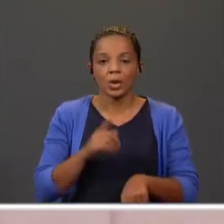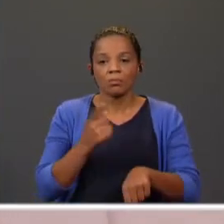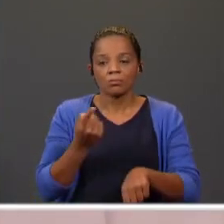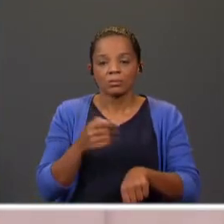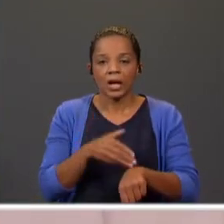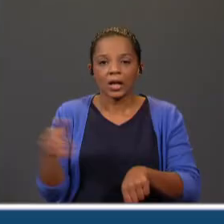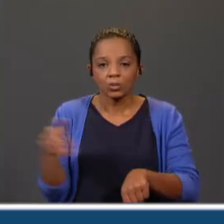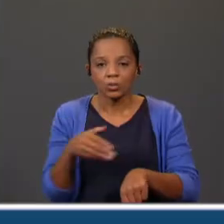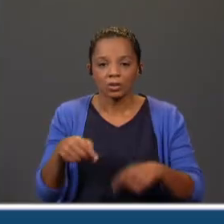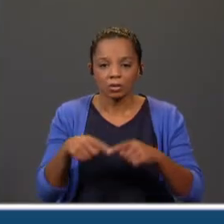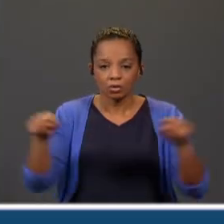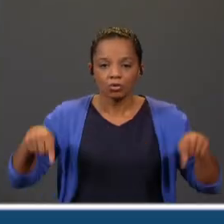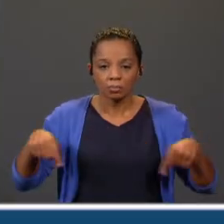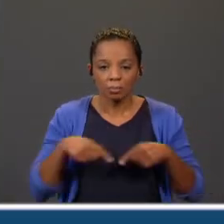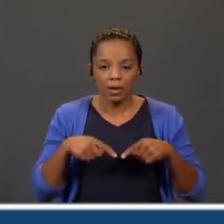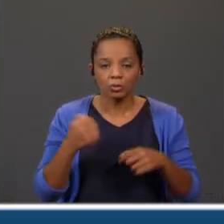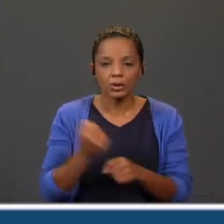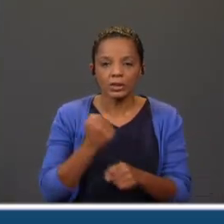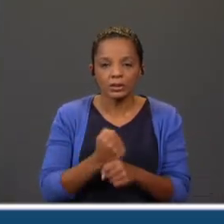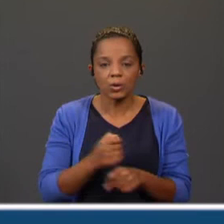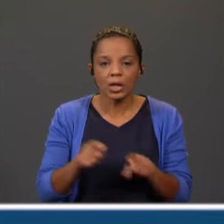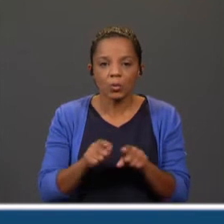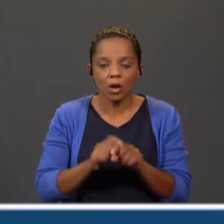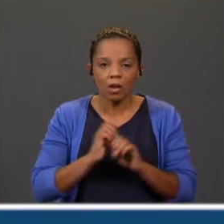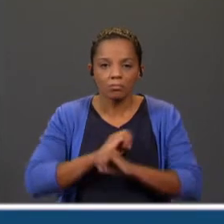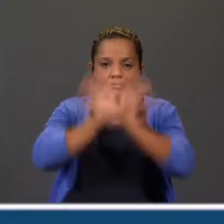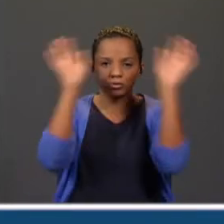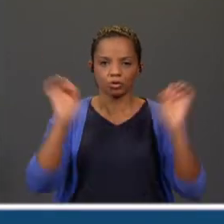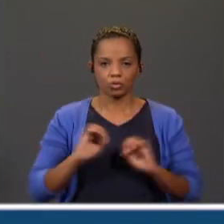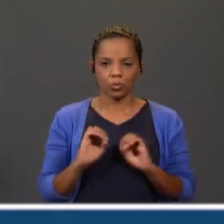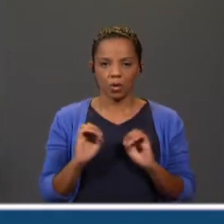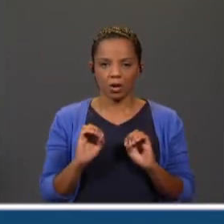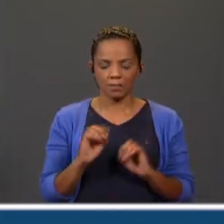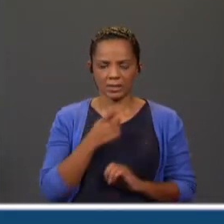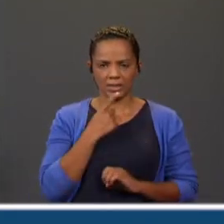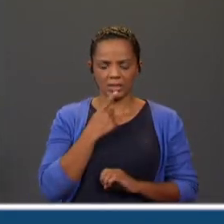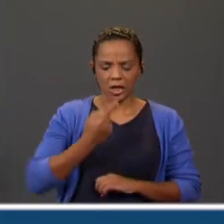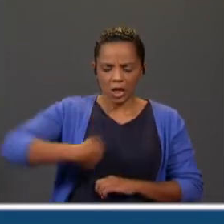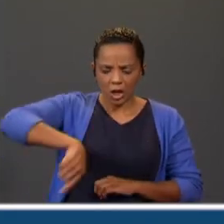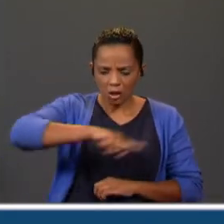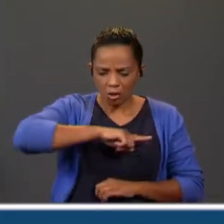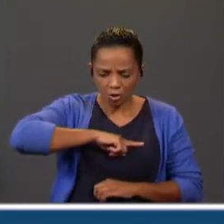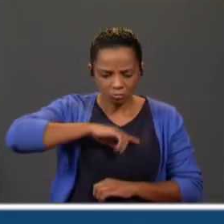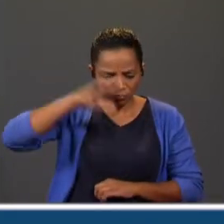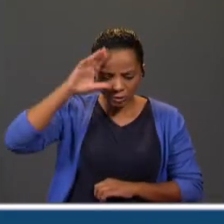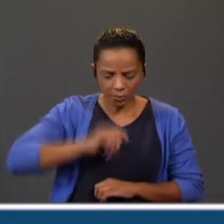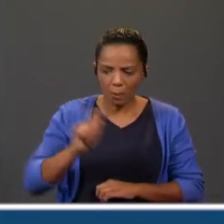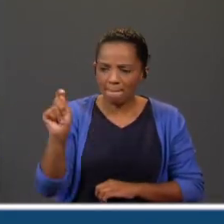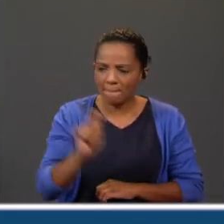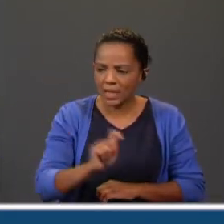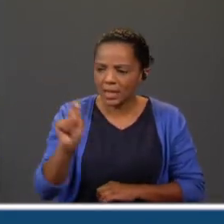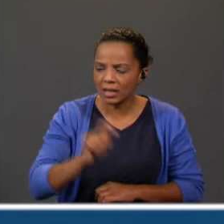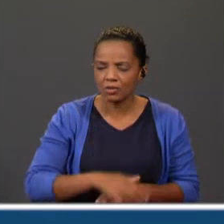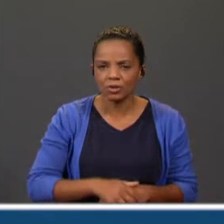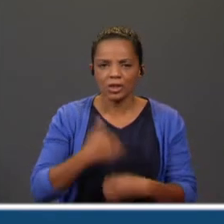são normalmente indefinidos. Ou seja, nós não sabemos exatamente em que mês, ou em que